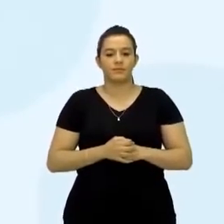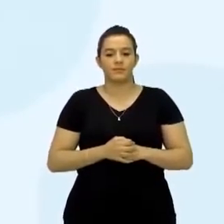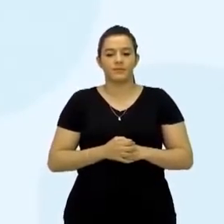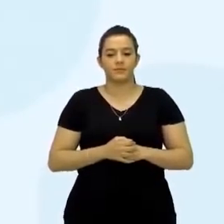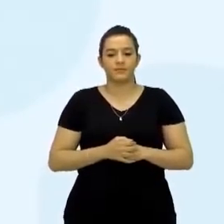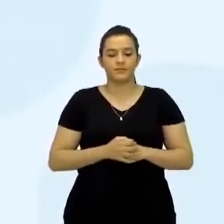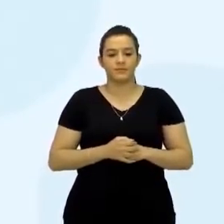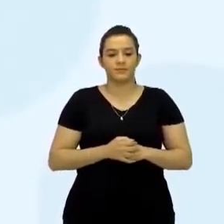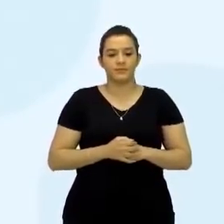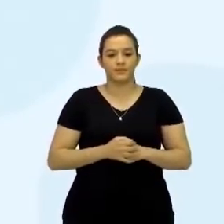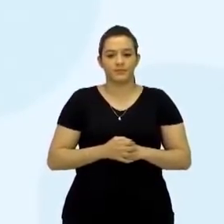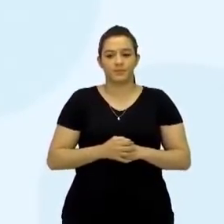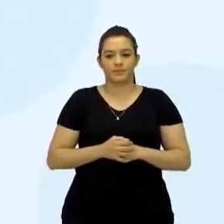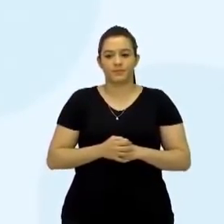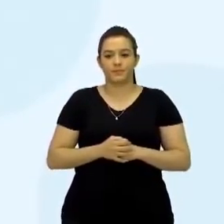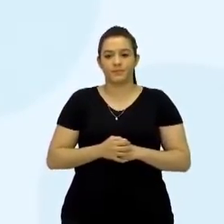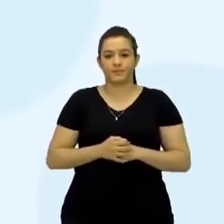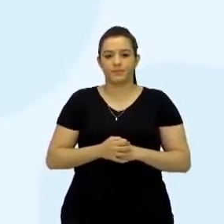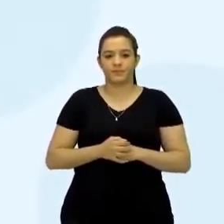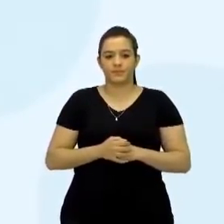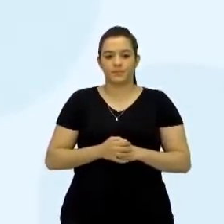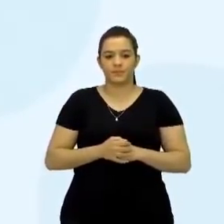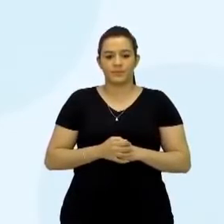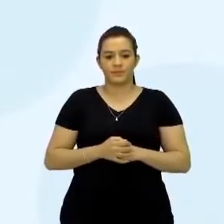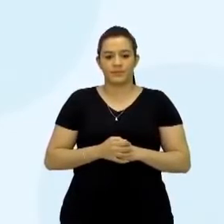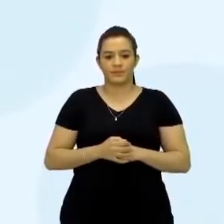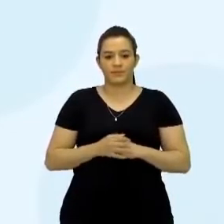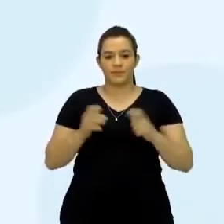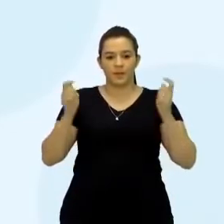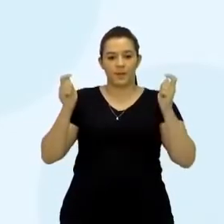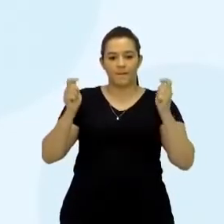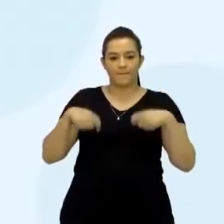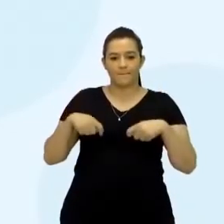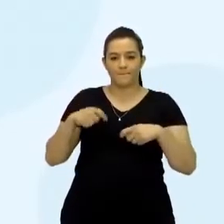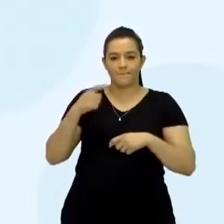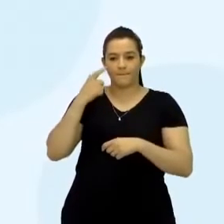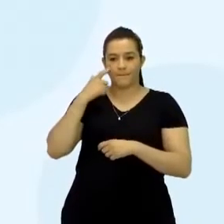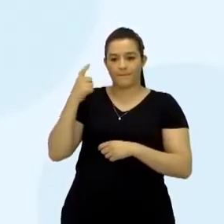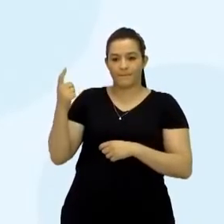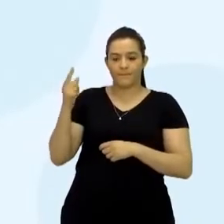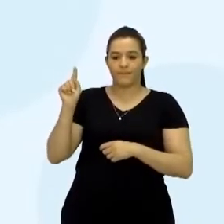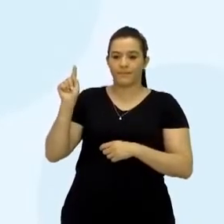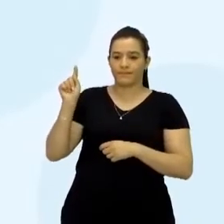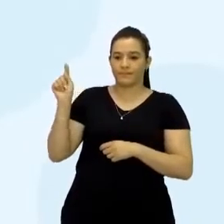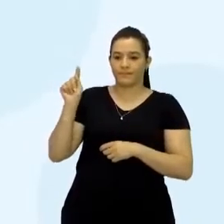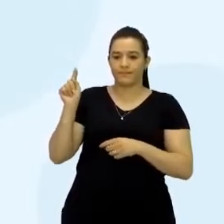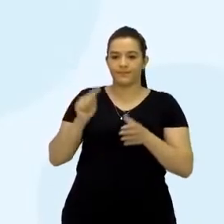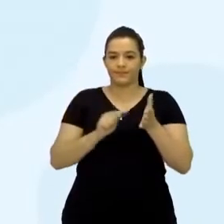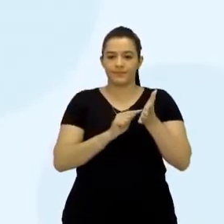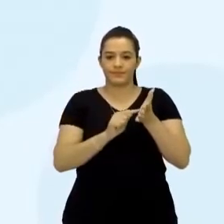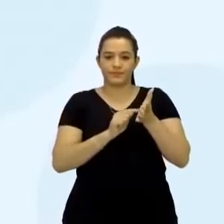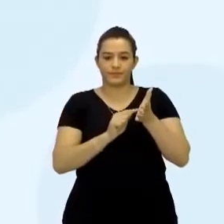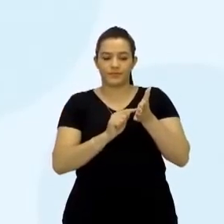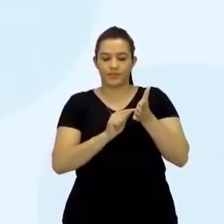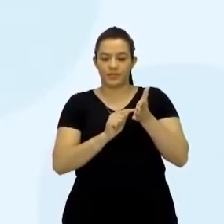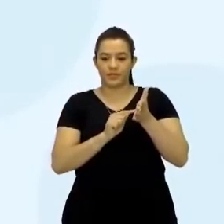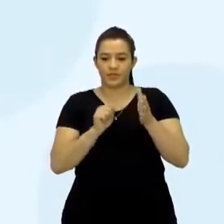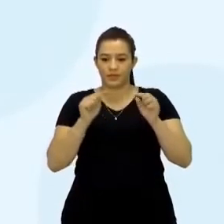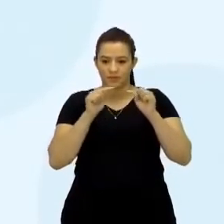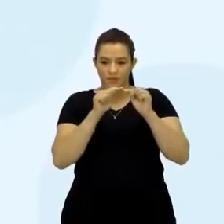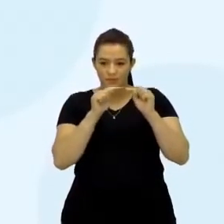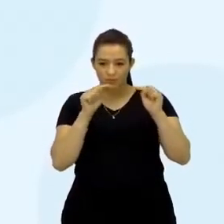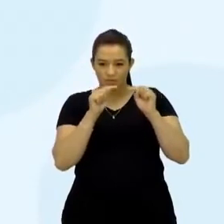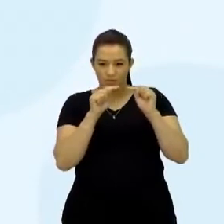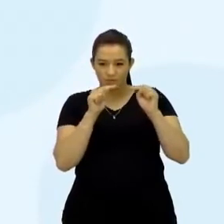vou falar aqui, competência lexical, olha essa parte que entra aqui, entrou já uma voz, é uma